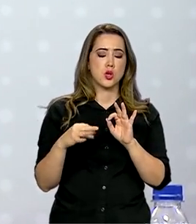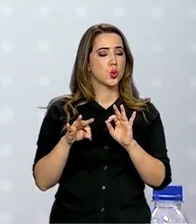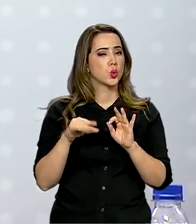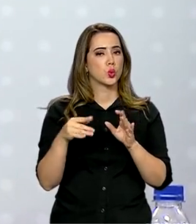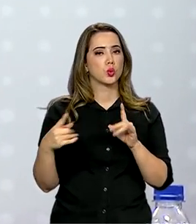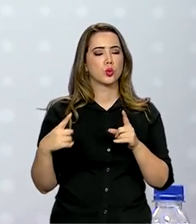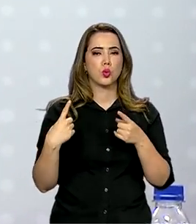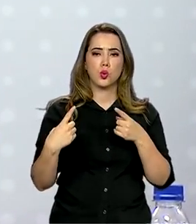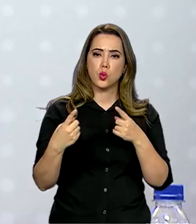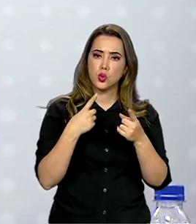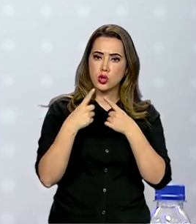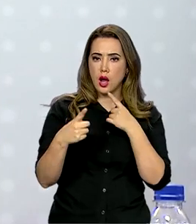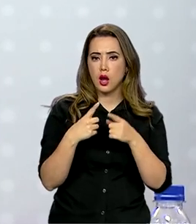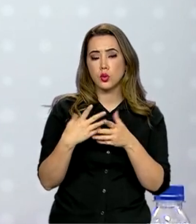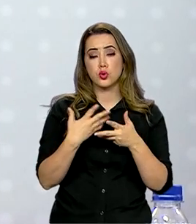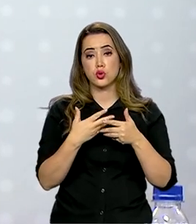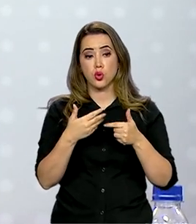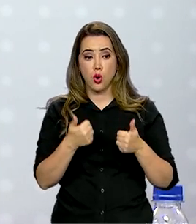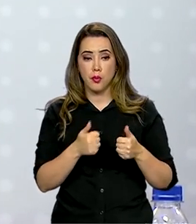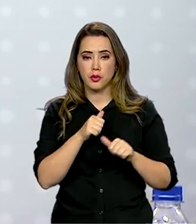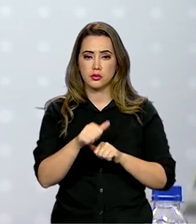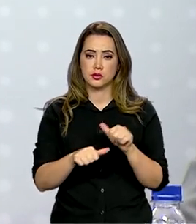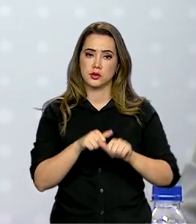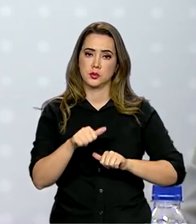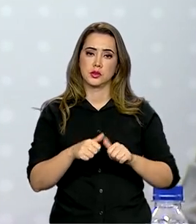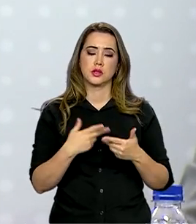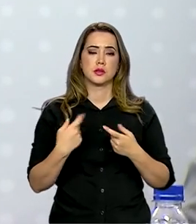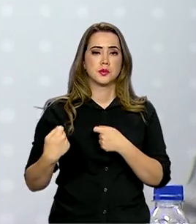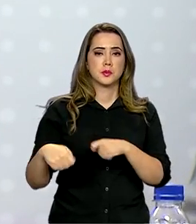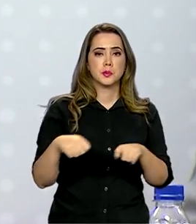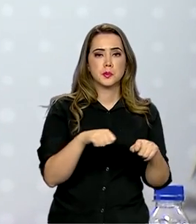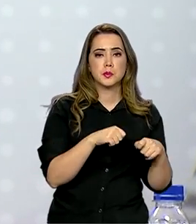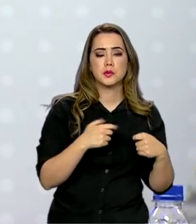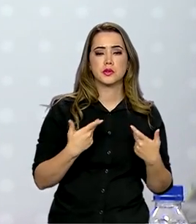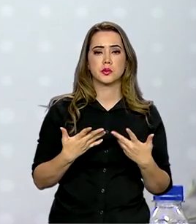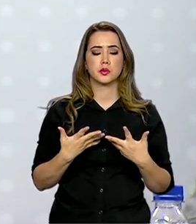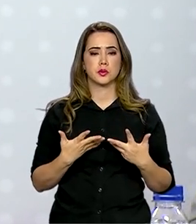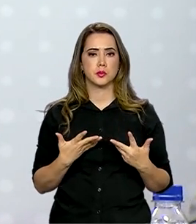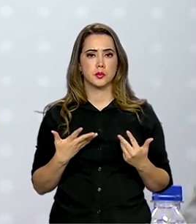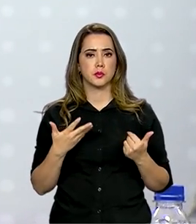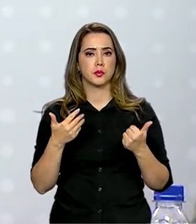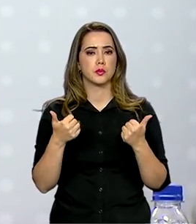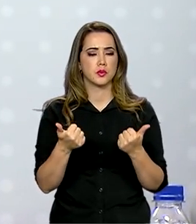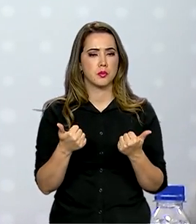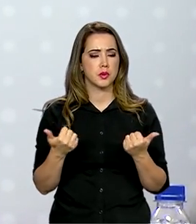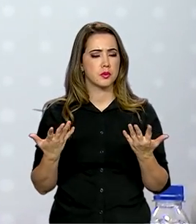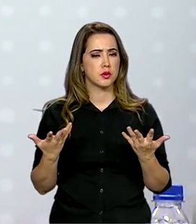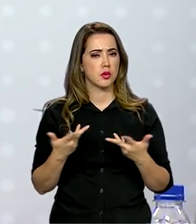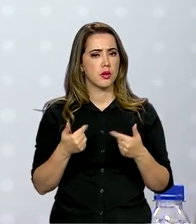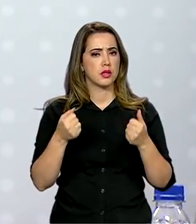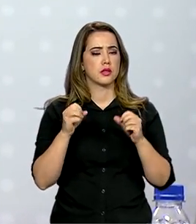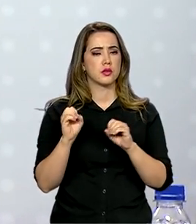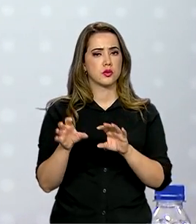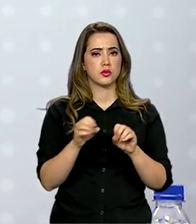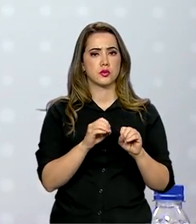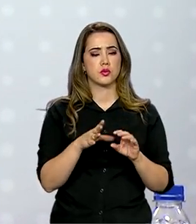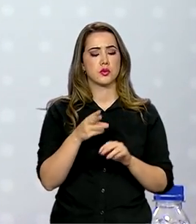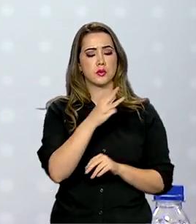relação ao aperfeiçoamento das mudanças necessárias para melhorar a qualidade da educação do ensino médio no Brasil.